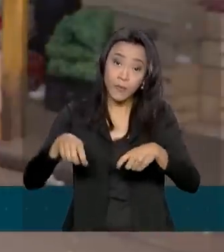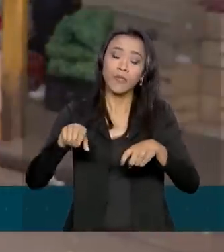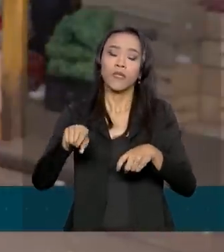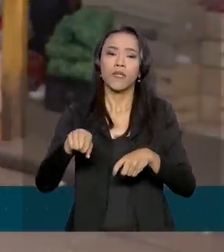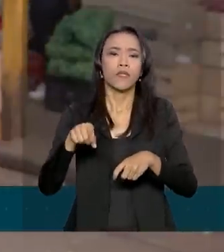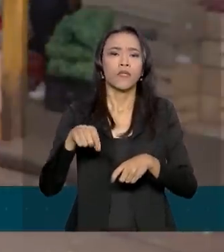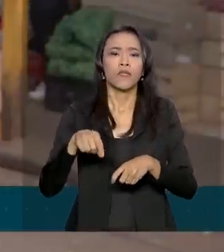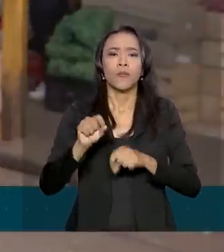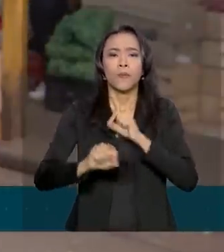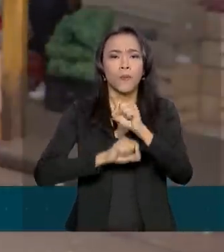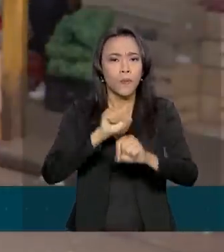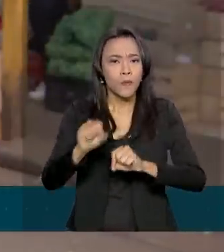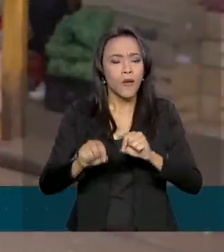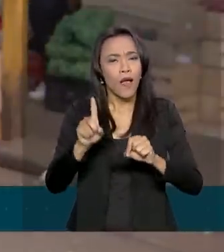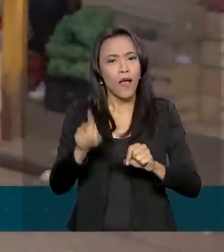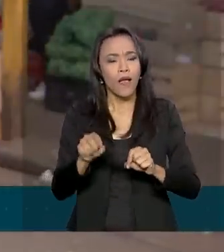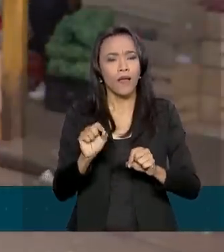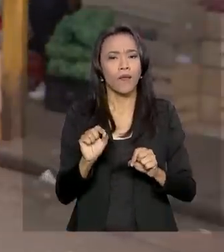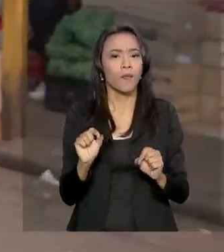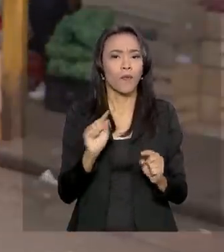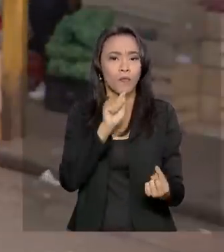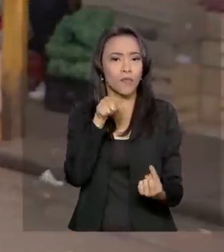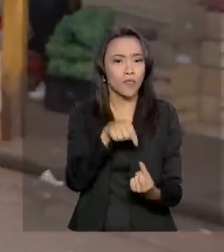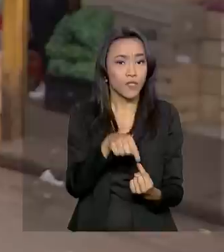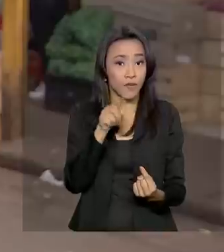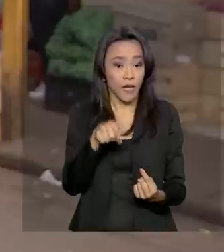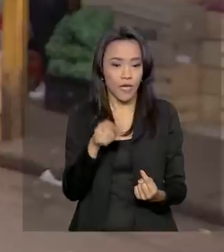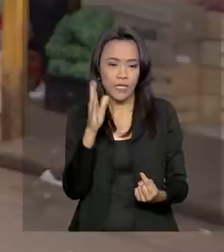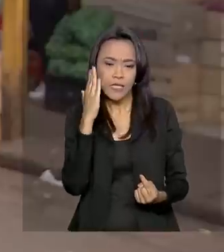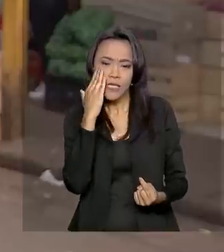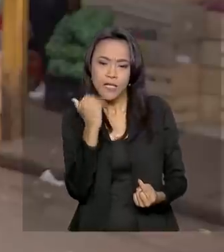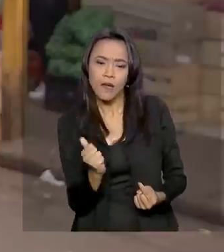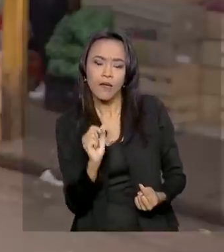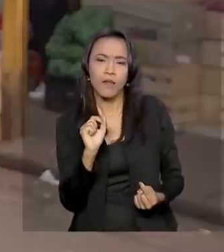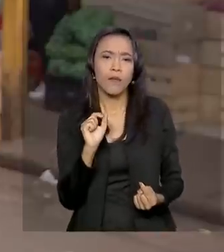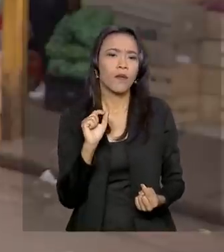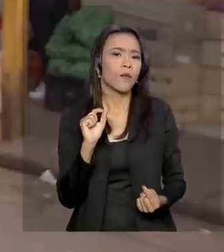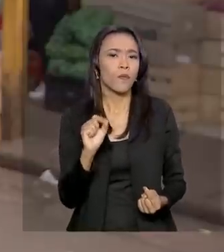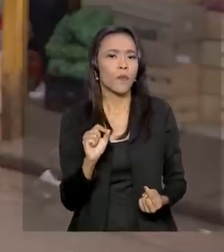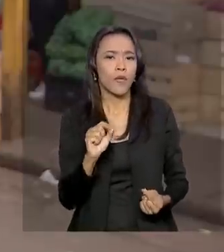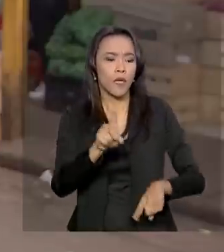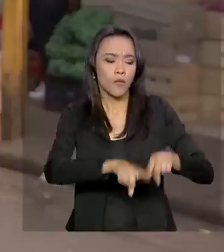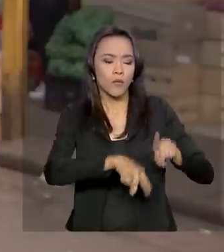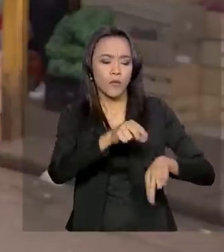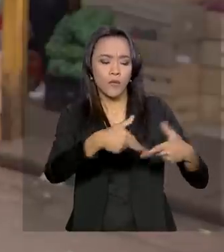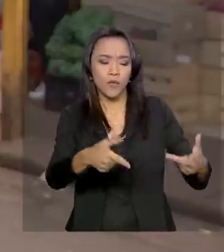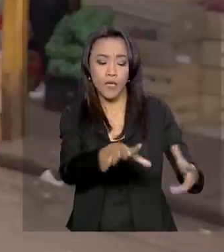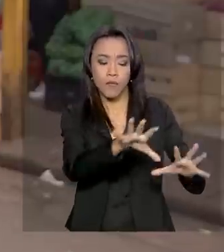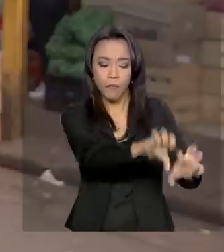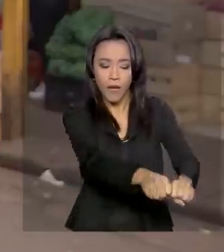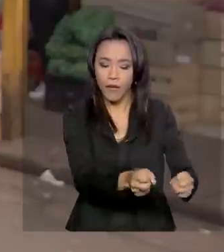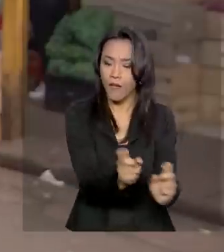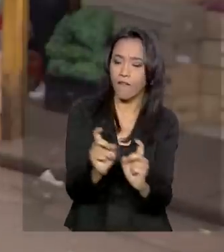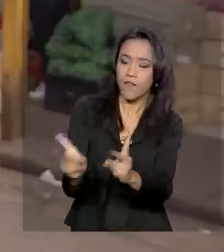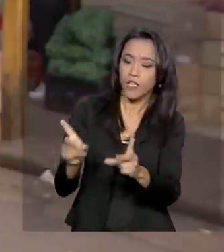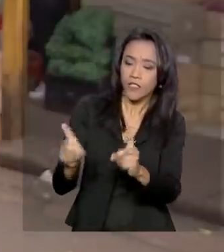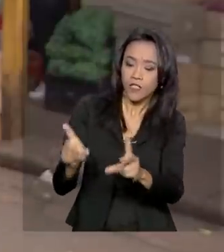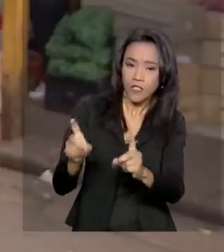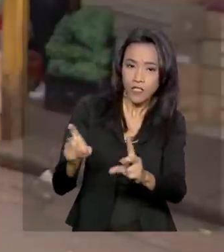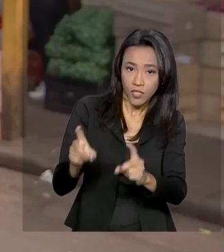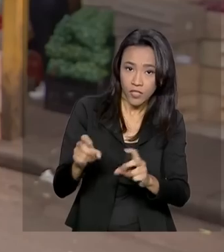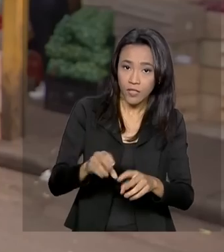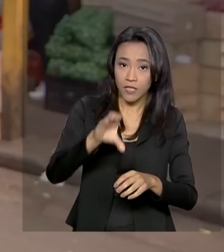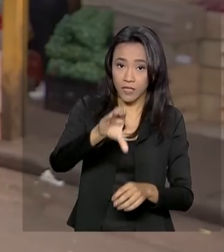Abastecimento é justamente garantir a rastreabilidade dos produtos que são comercializados nos